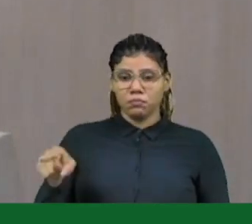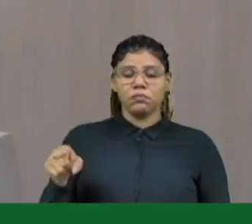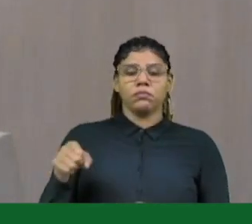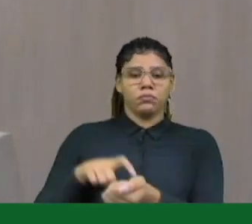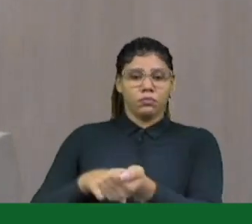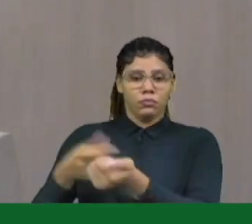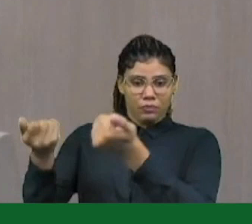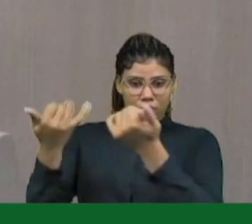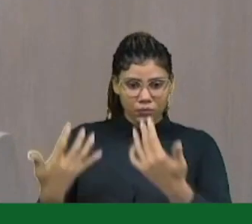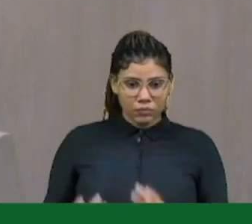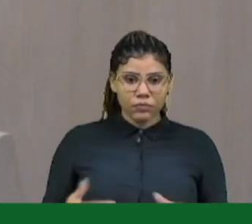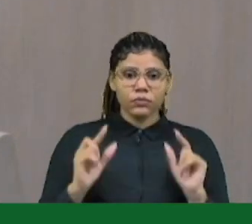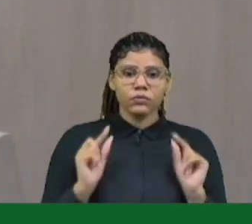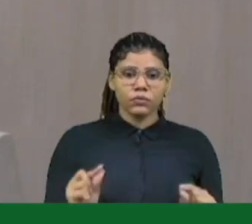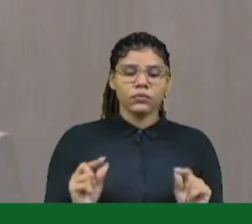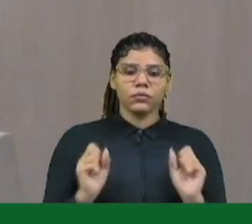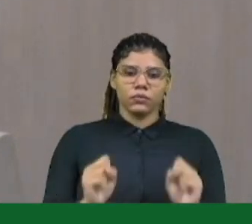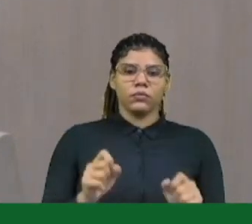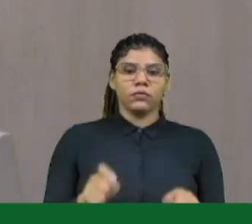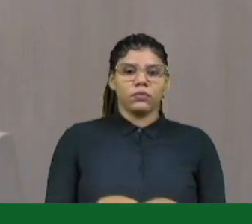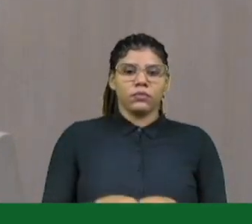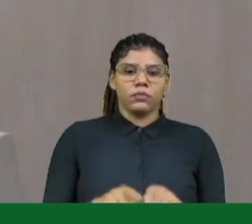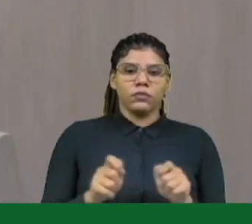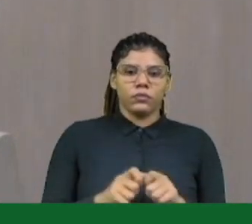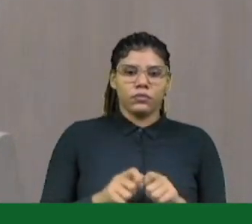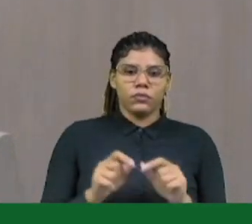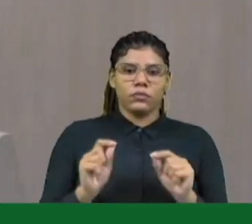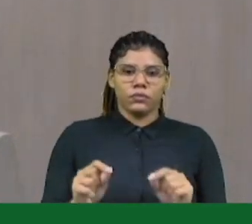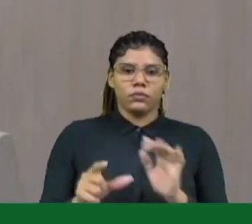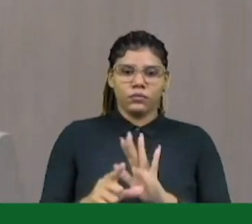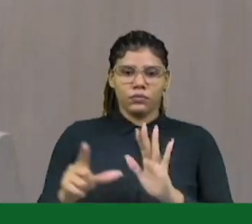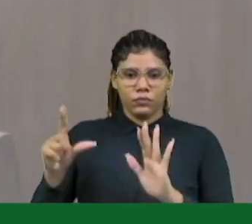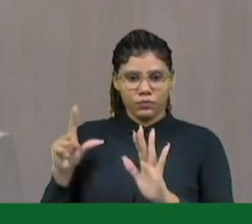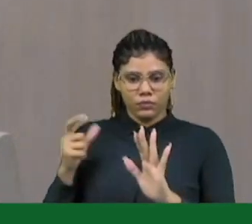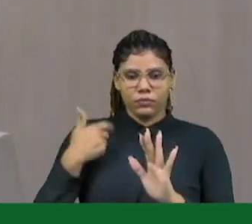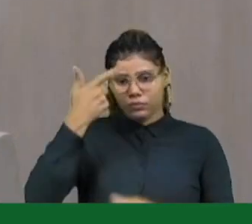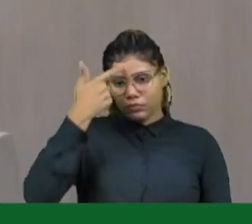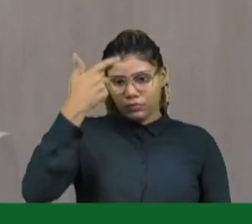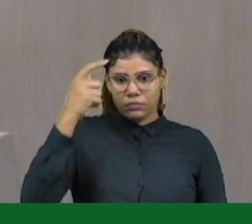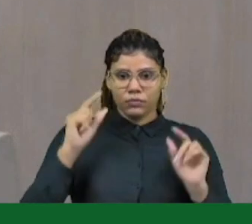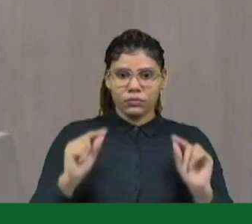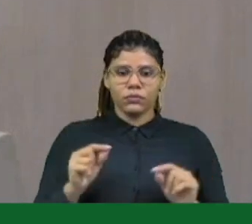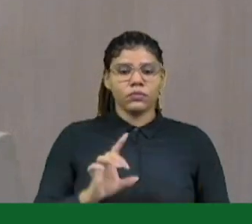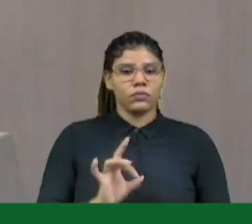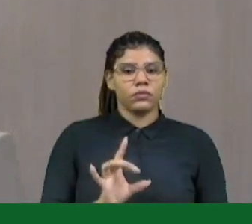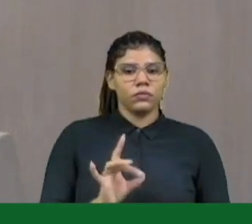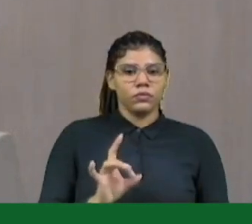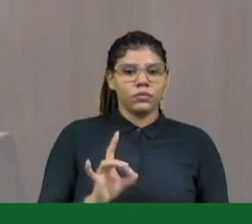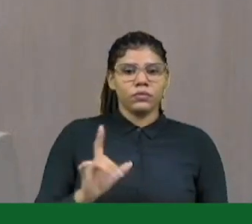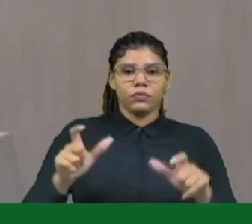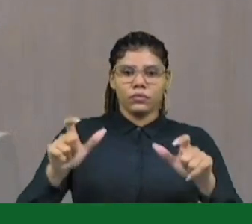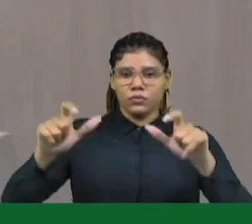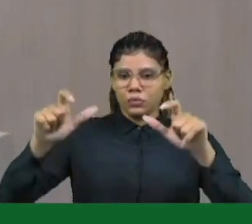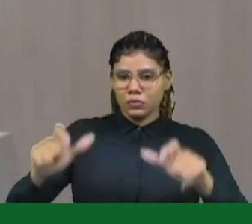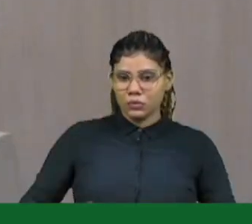nos traz, de que se possa também fazer o que anteriormente se pensava que apenas os grandes parques de energia